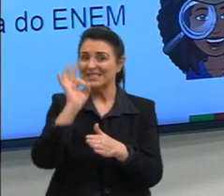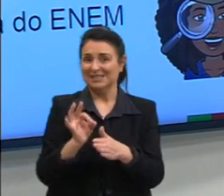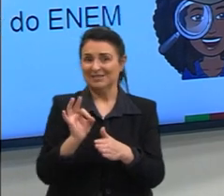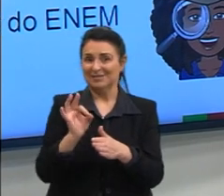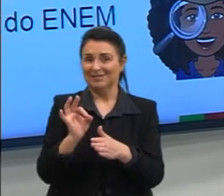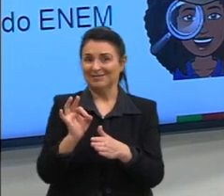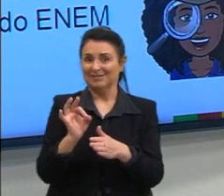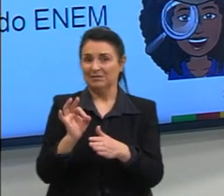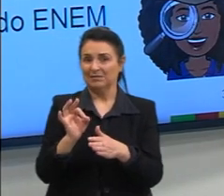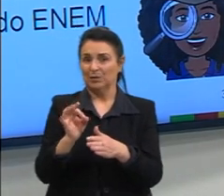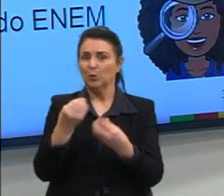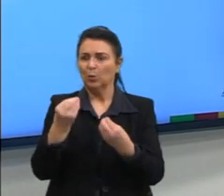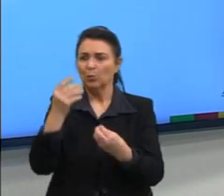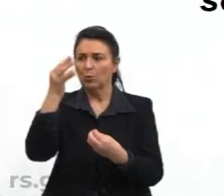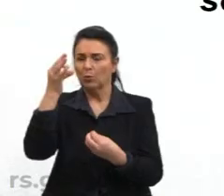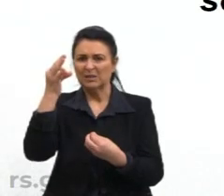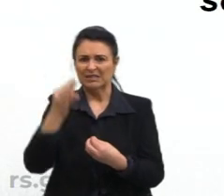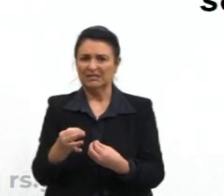proposto.